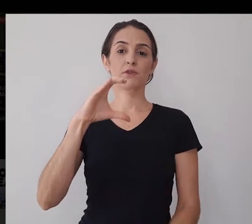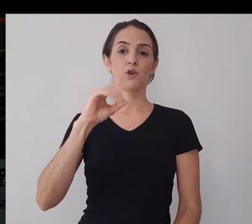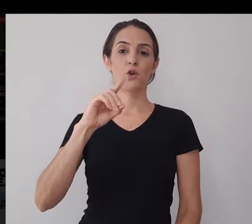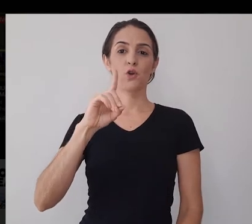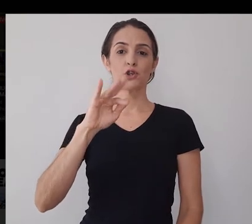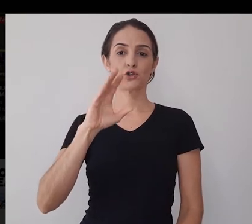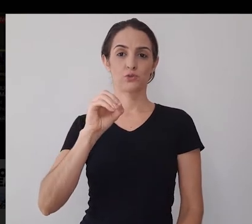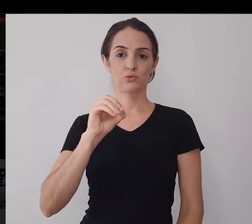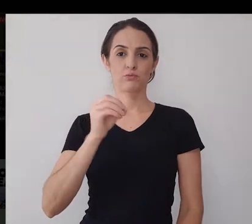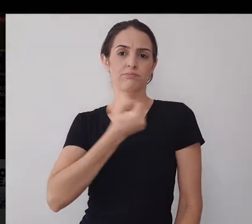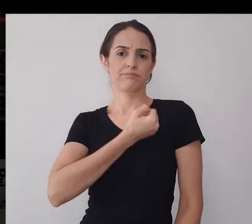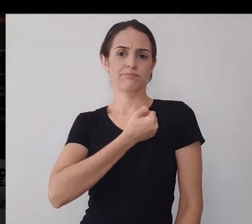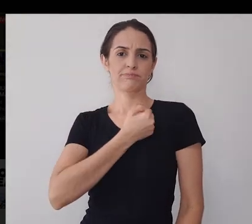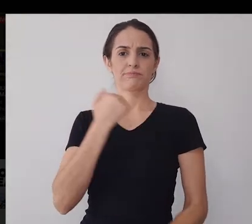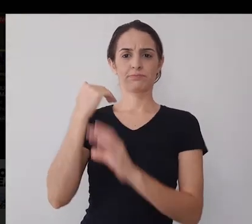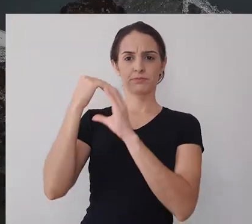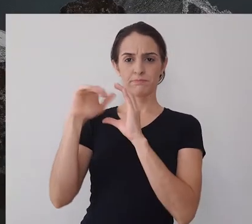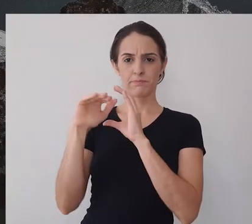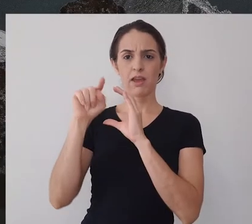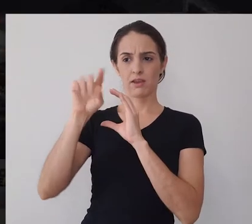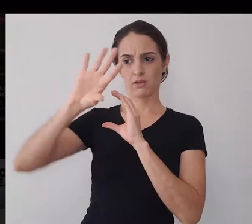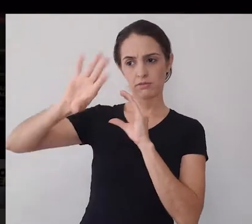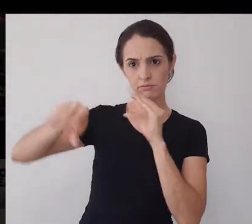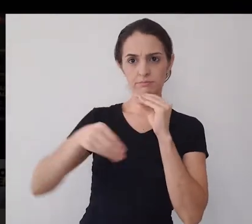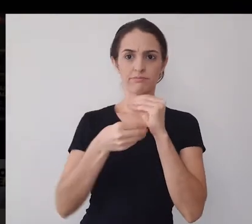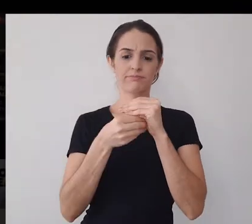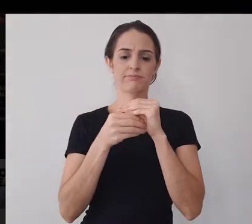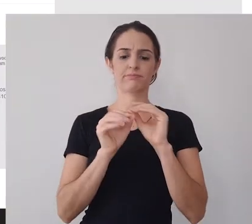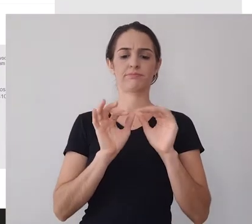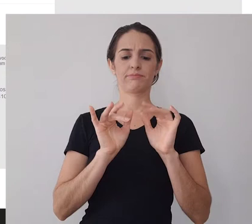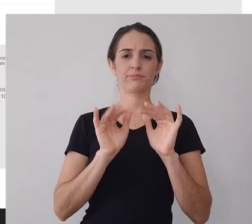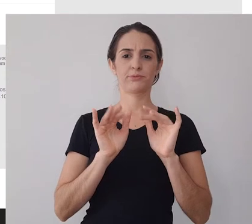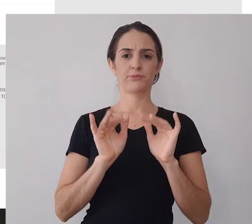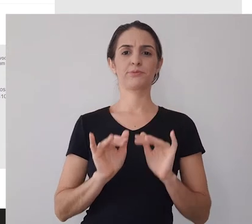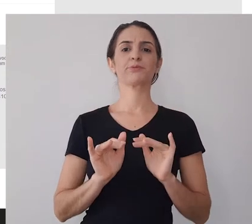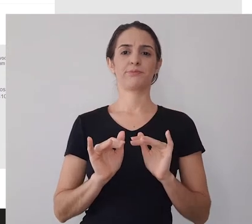e aí é só você pegar o código que vai chegar em seu e-mail e verificar.